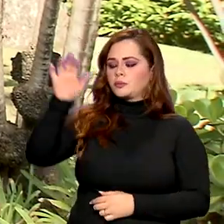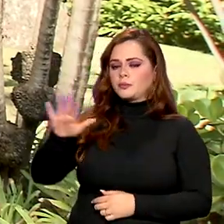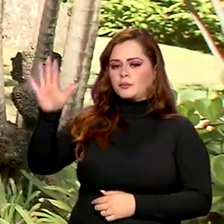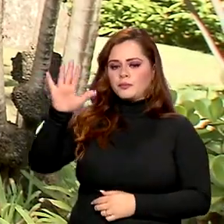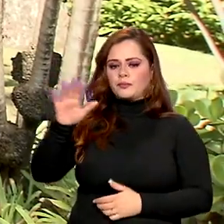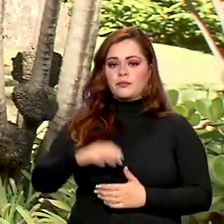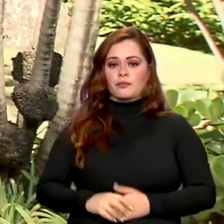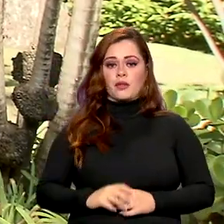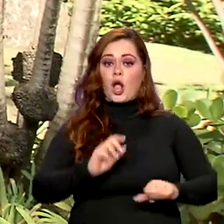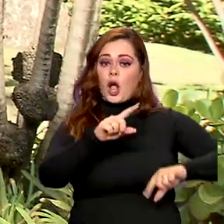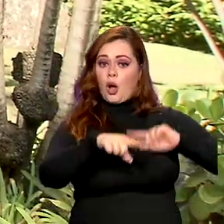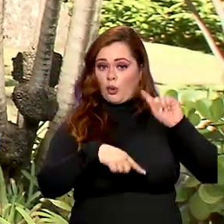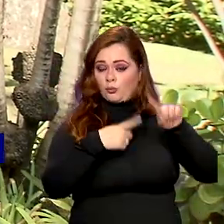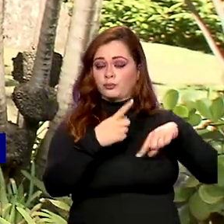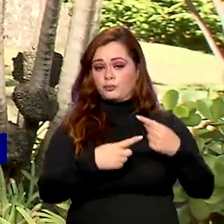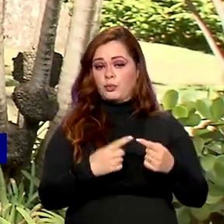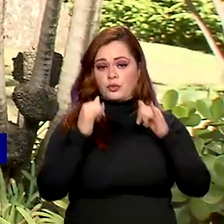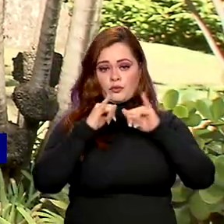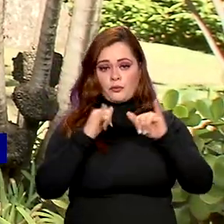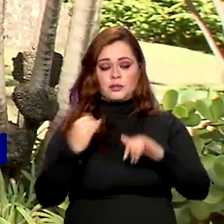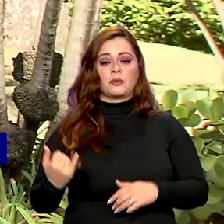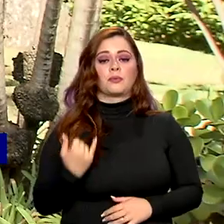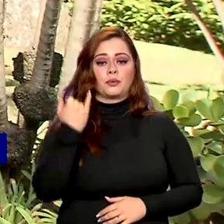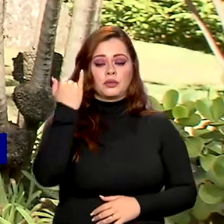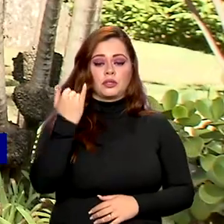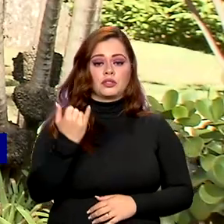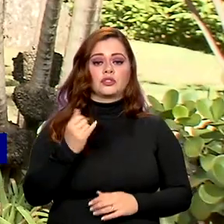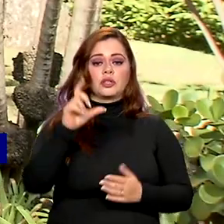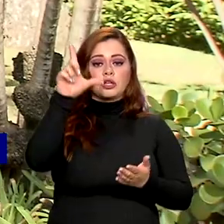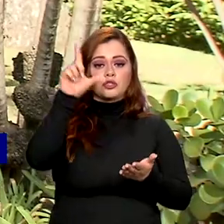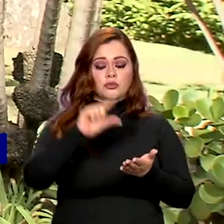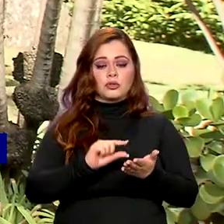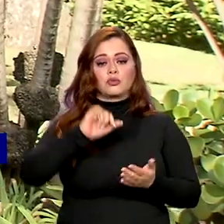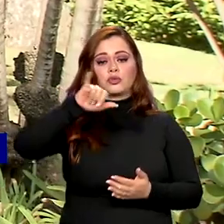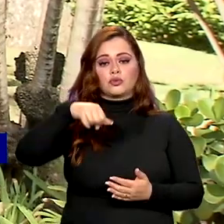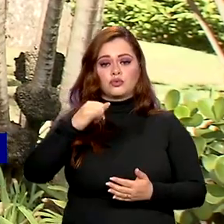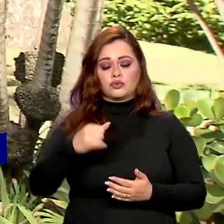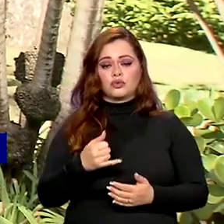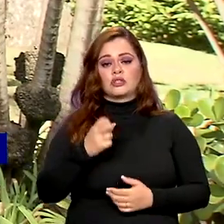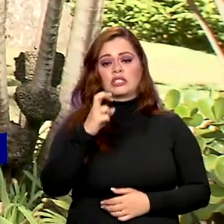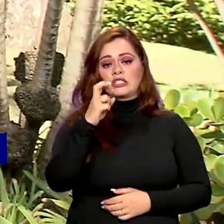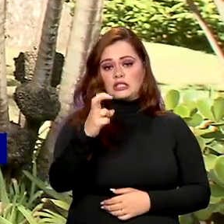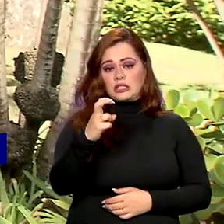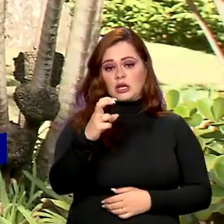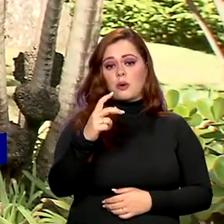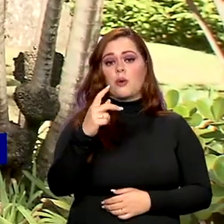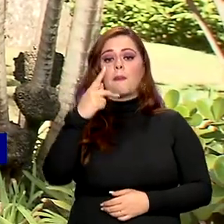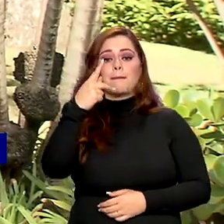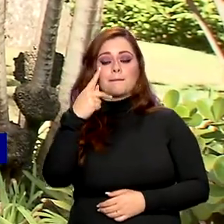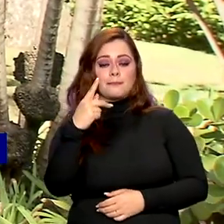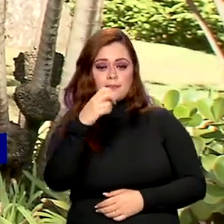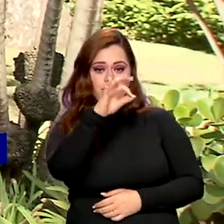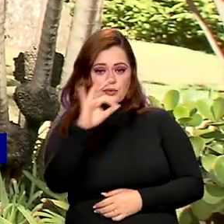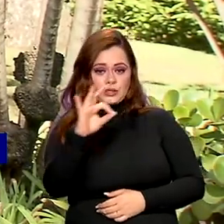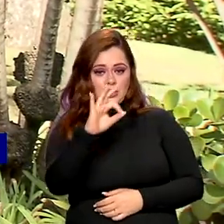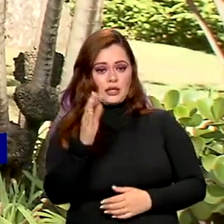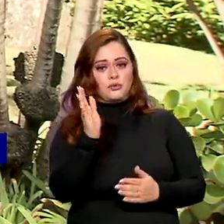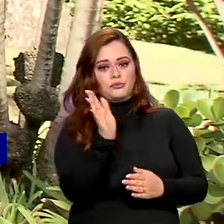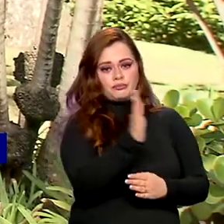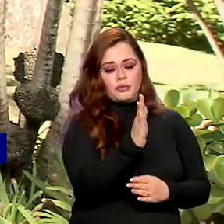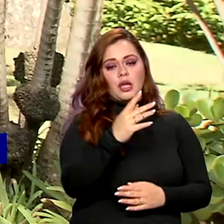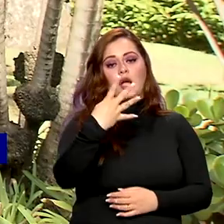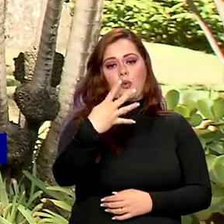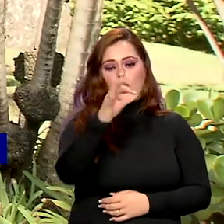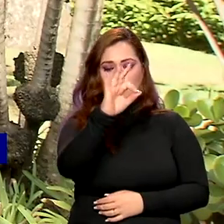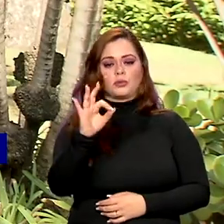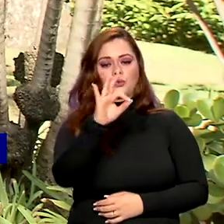edição do Plano Safra da Agricultura Familiar é a redução da taxa de juros de 5% para 4% ao ano para a produção